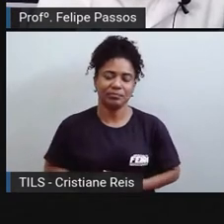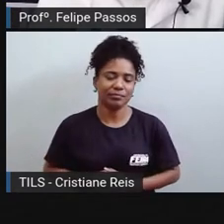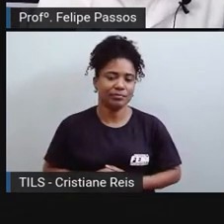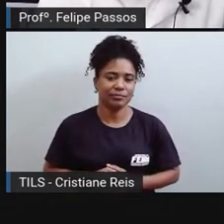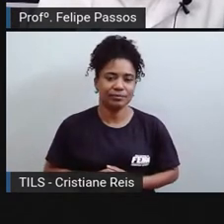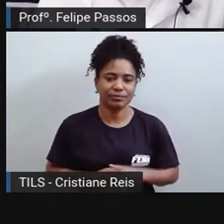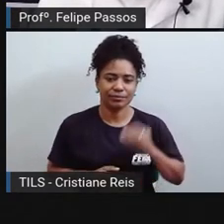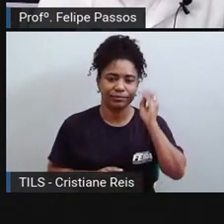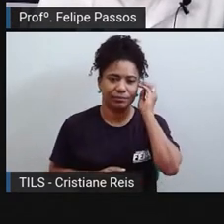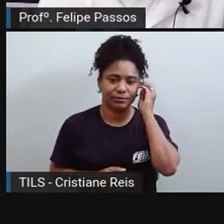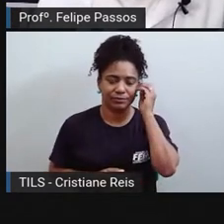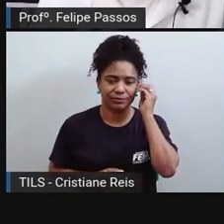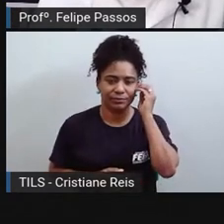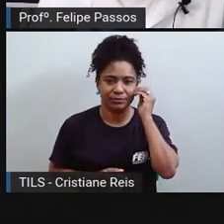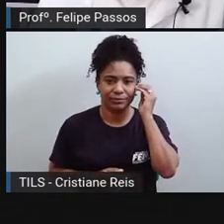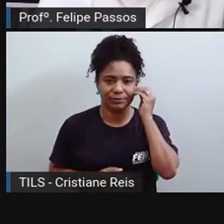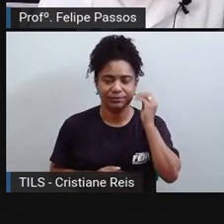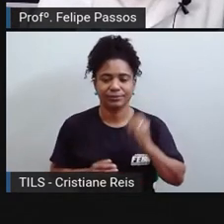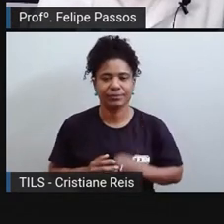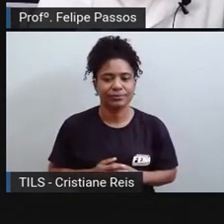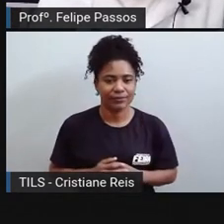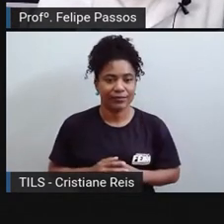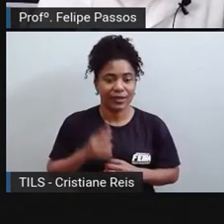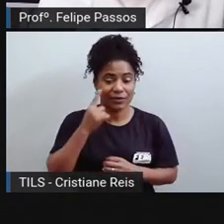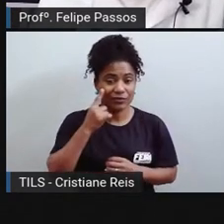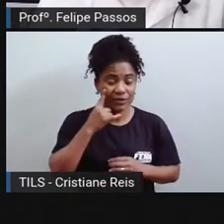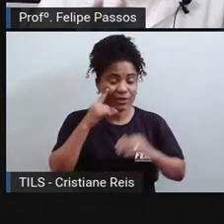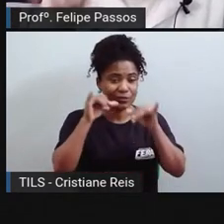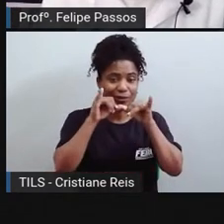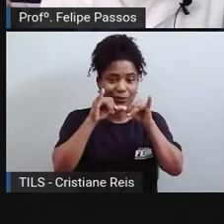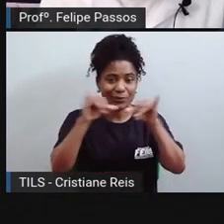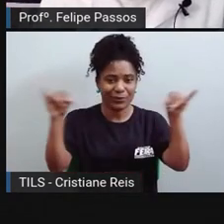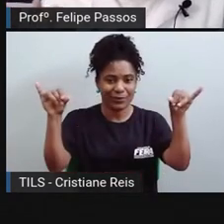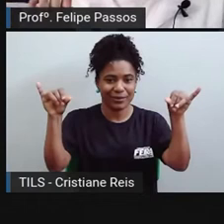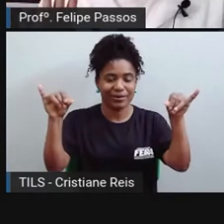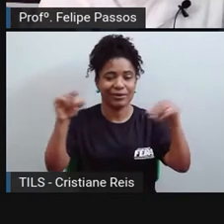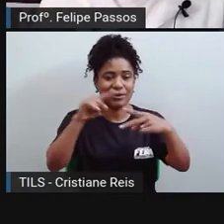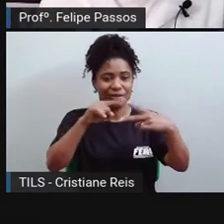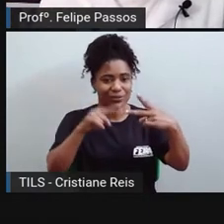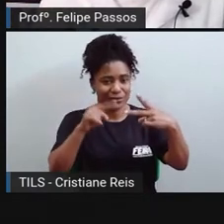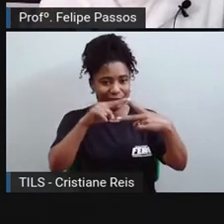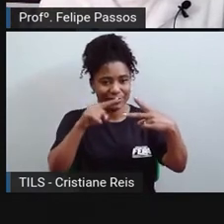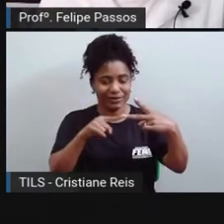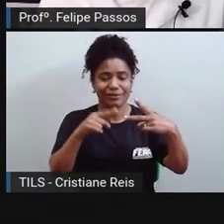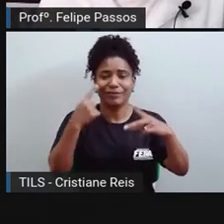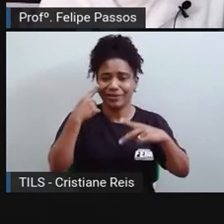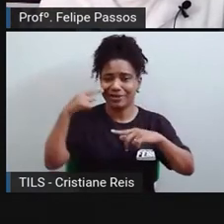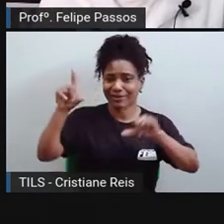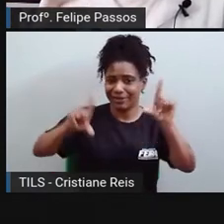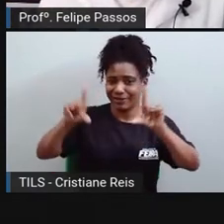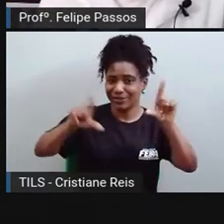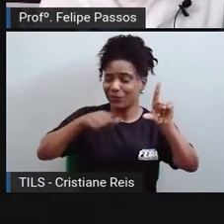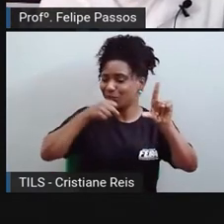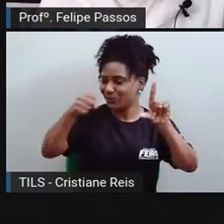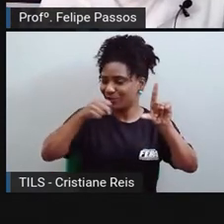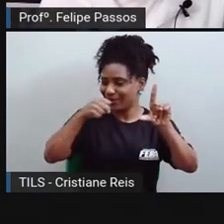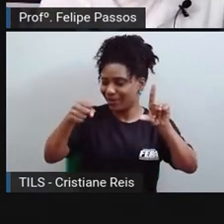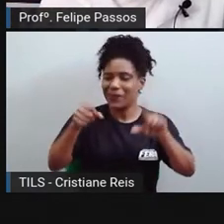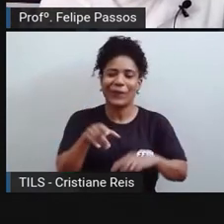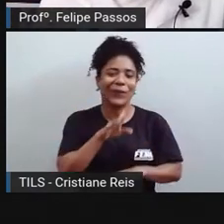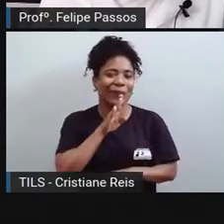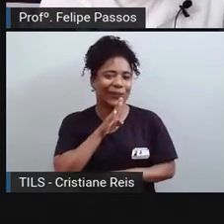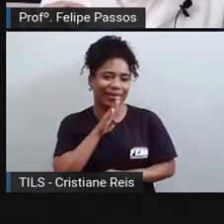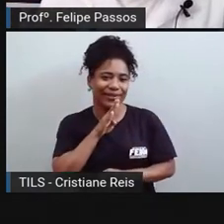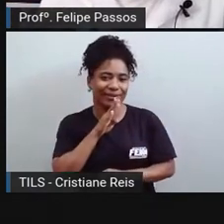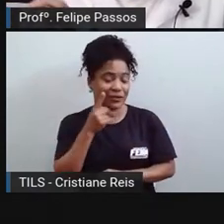E aqui, duas manchetes, só para a gente ter uma ideia, né? Se você assiste jornal, você sabe do que está acontecendo. Mas só para a gente ter uma